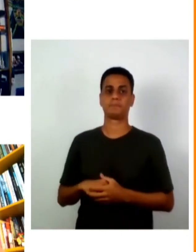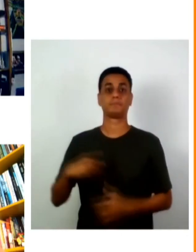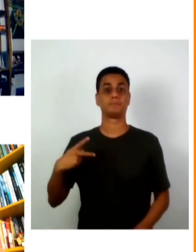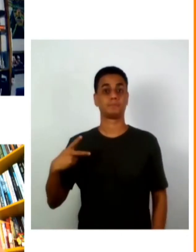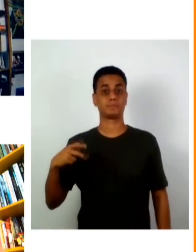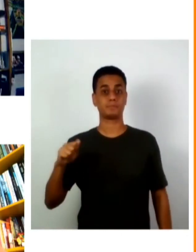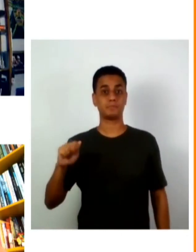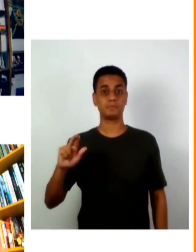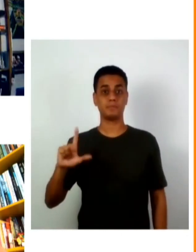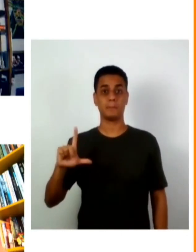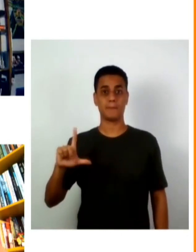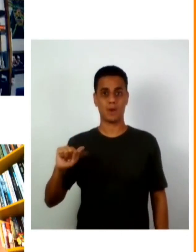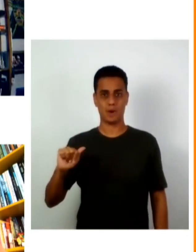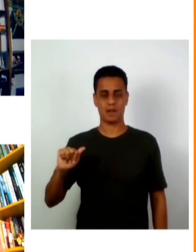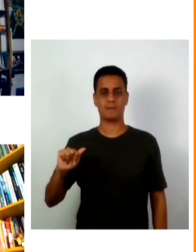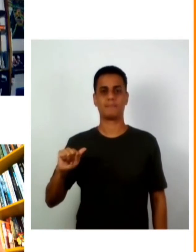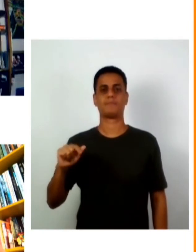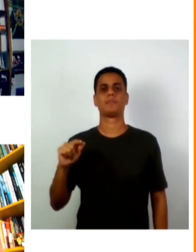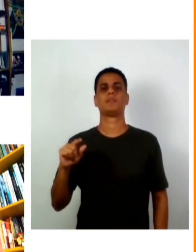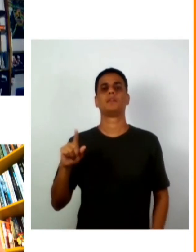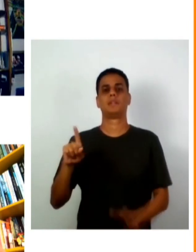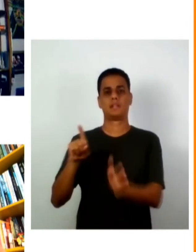uma última pergunta